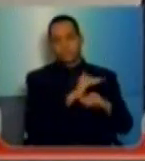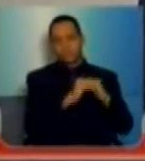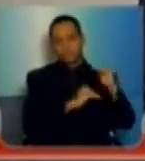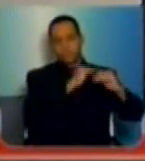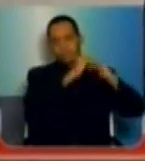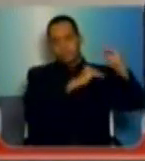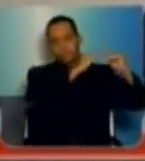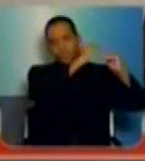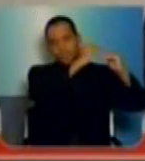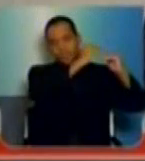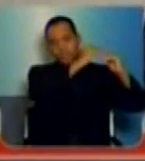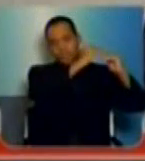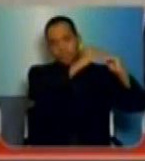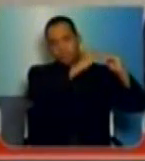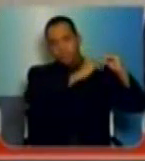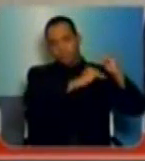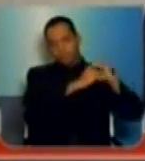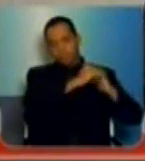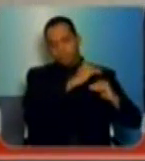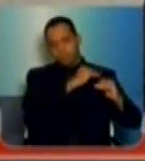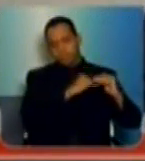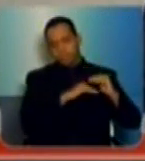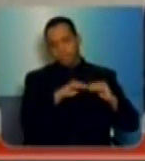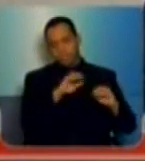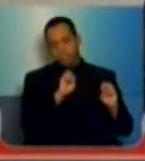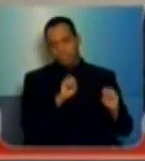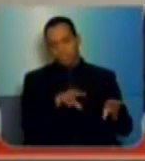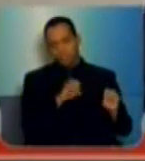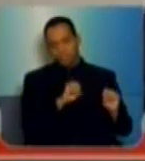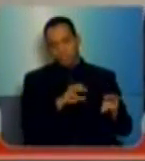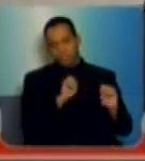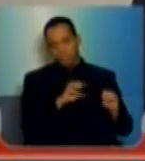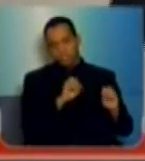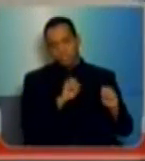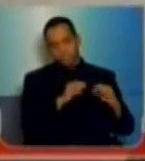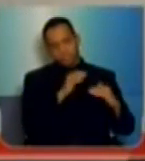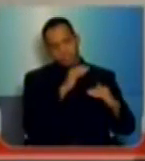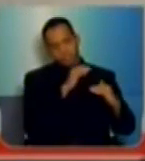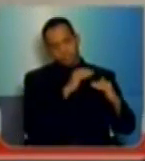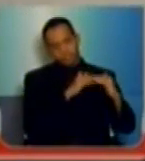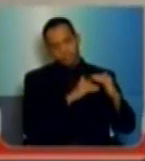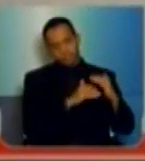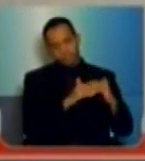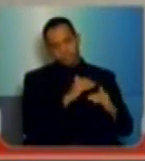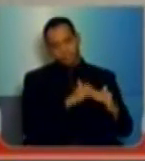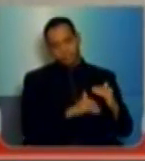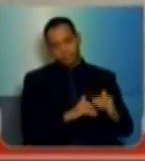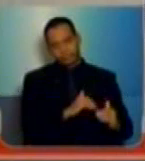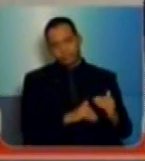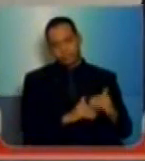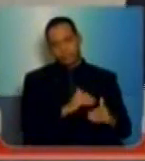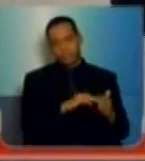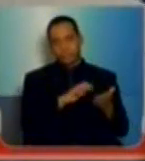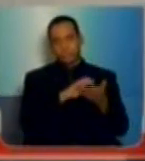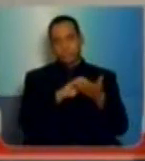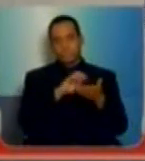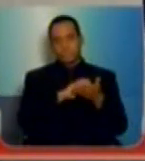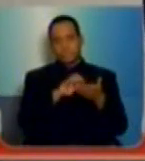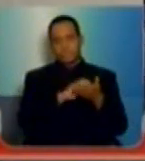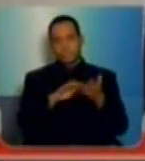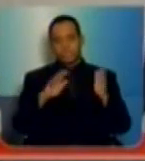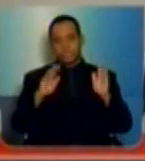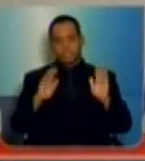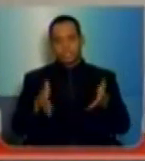imenso para a educação, é um retrocesso imenso. Para uma secretaria que já teve